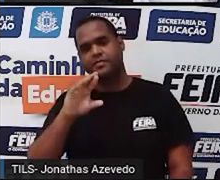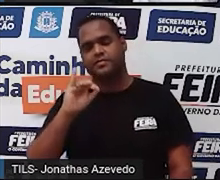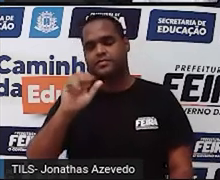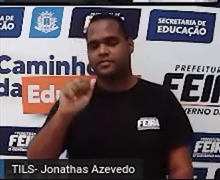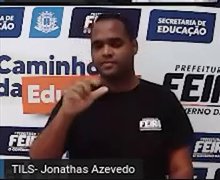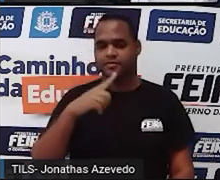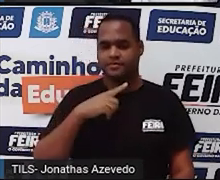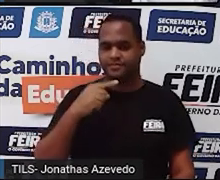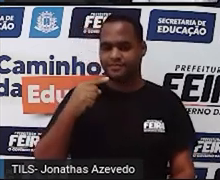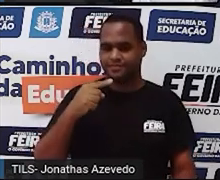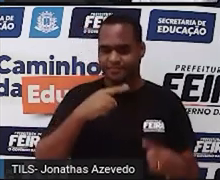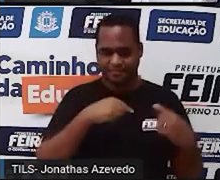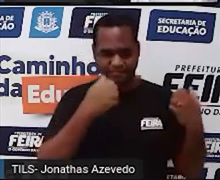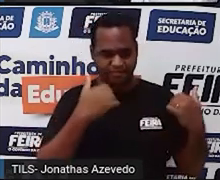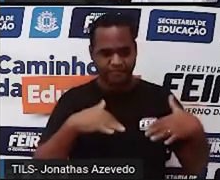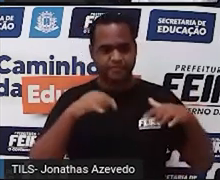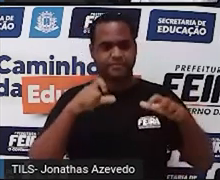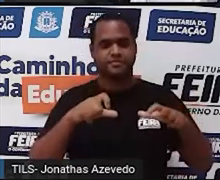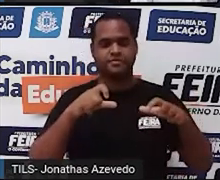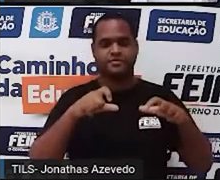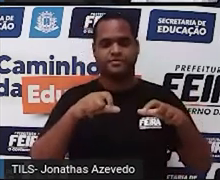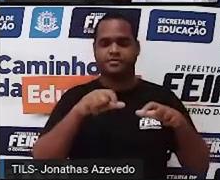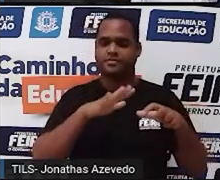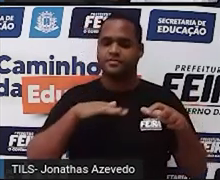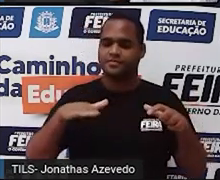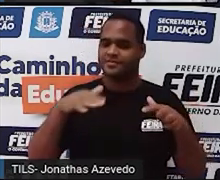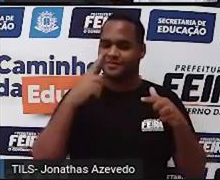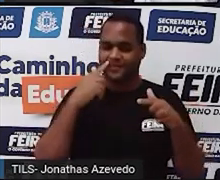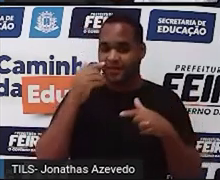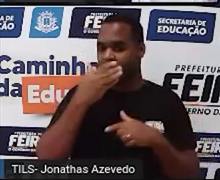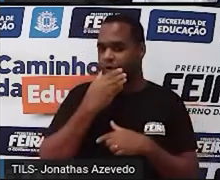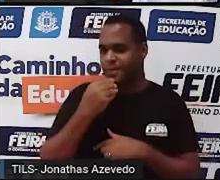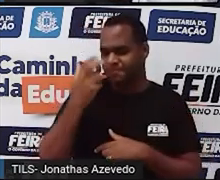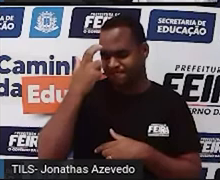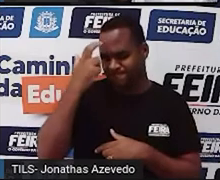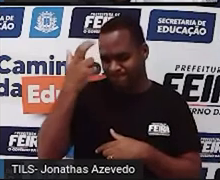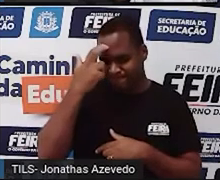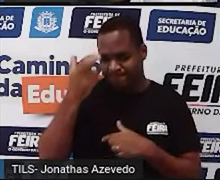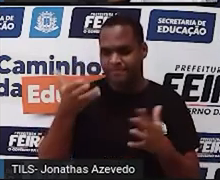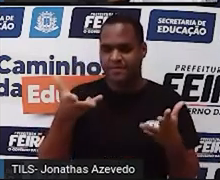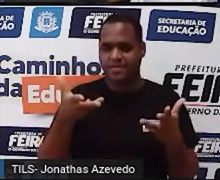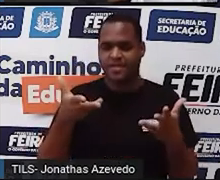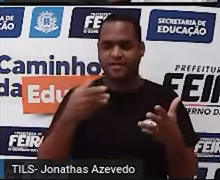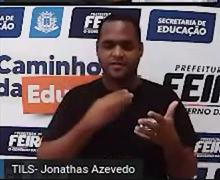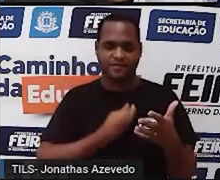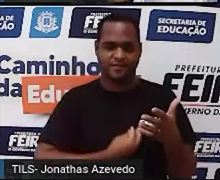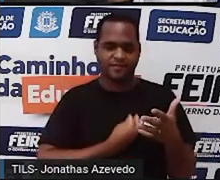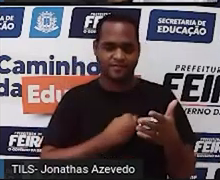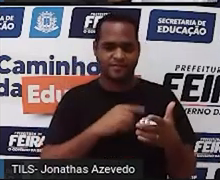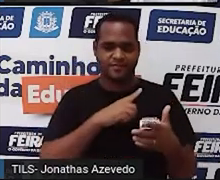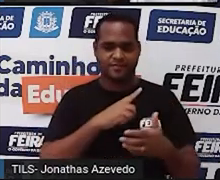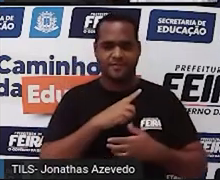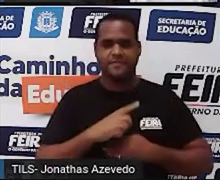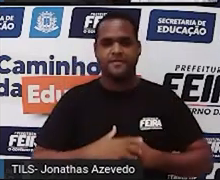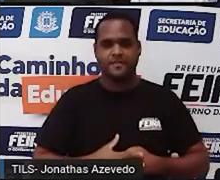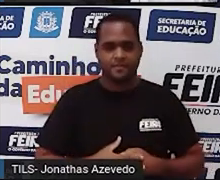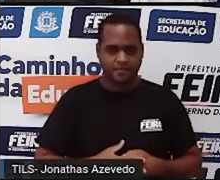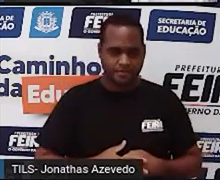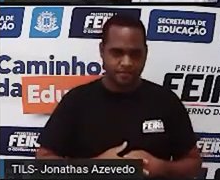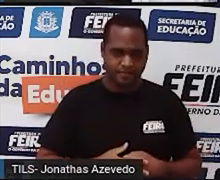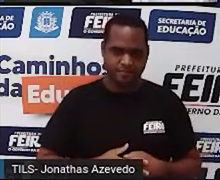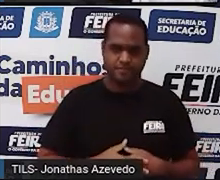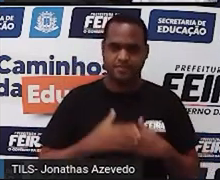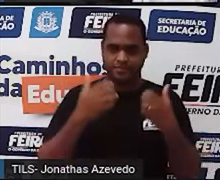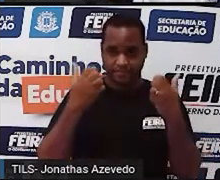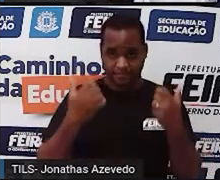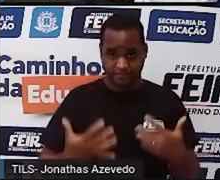foi lá onde esse gênio, né? Ele viveu, tá bom? Bom, a